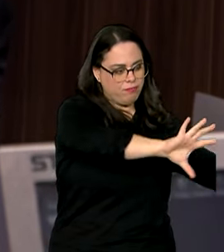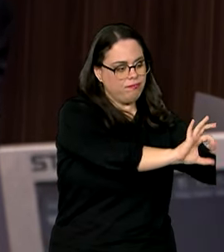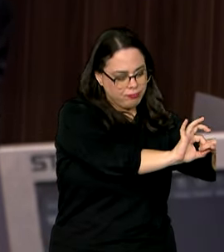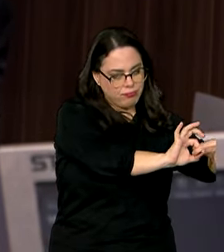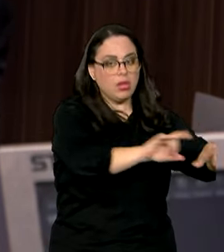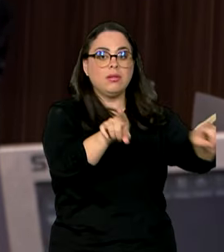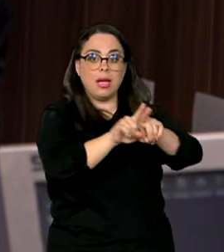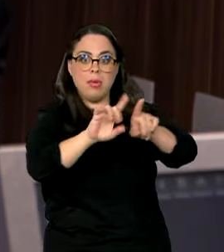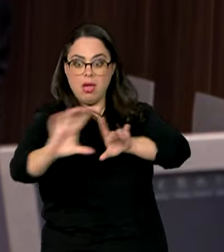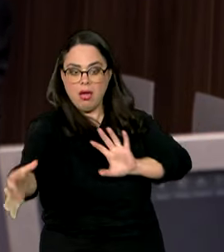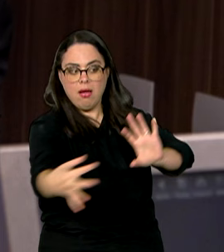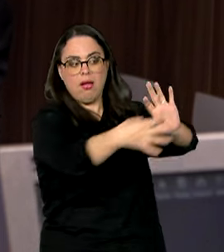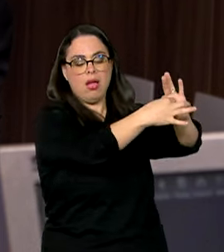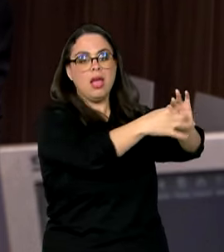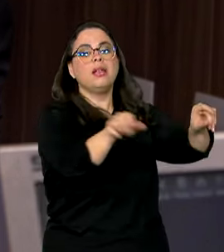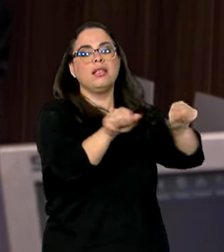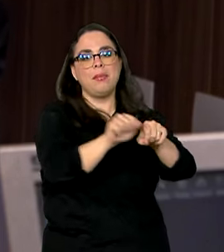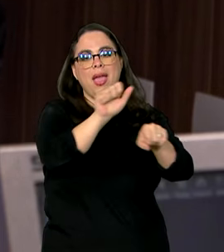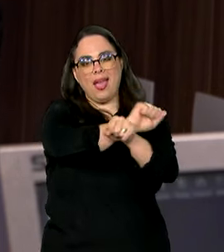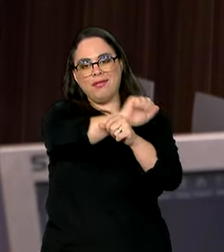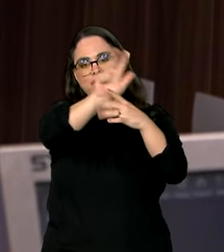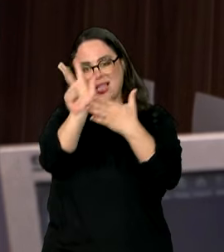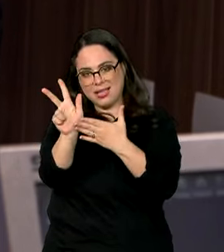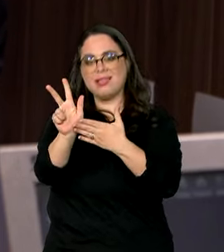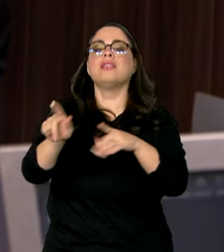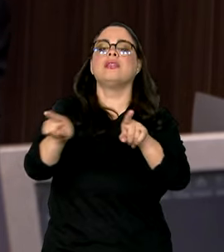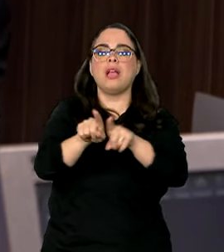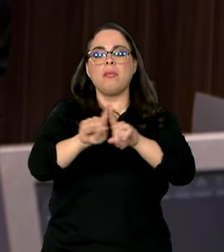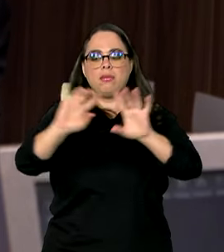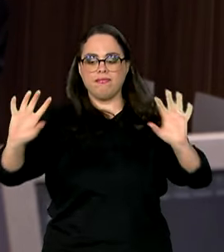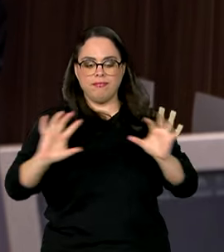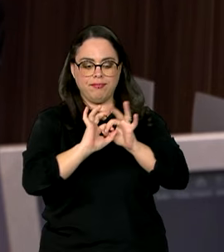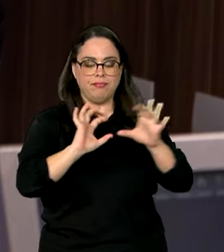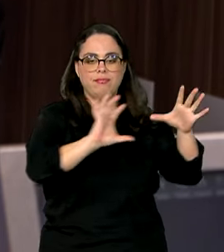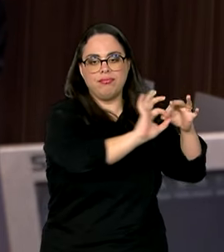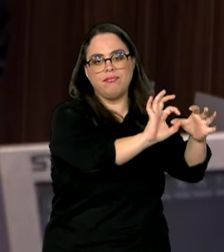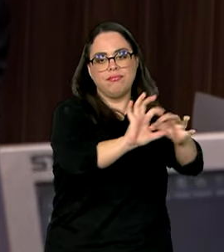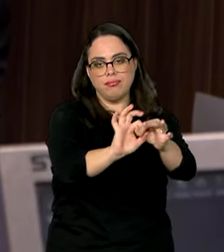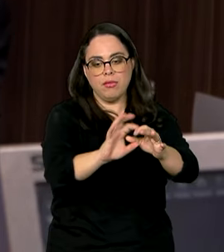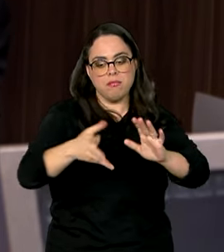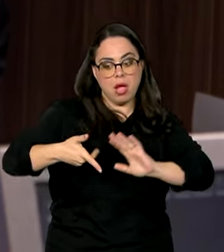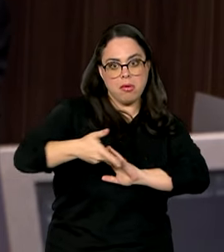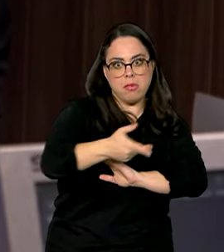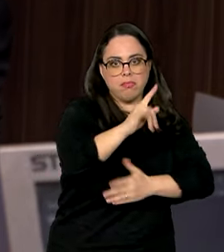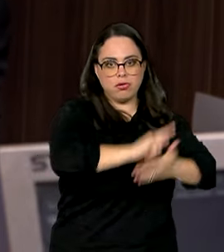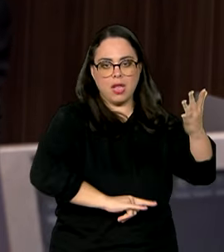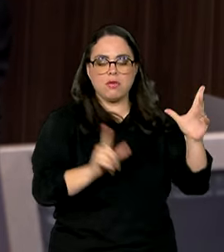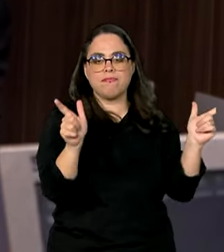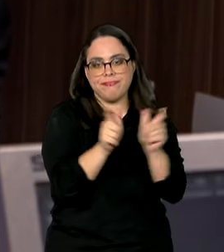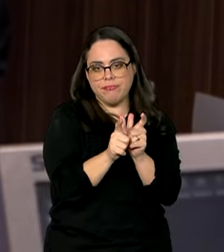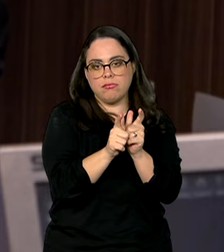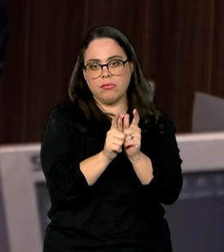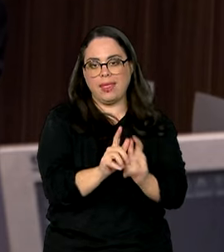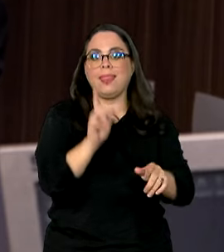em vias de assinar com a Anvisa também. Na Anvisa, em função de